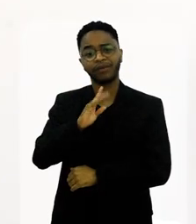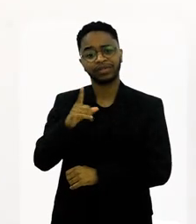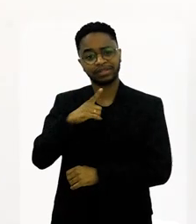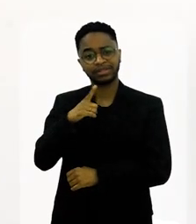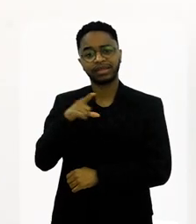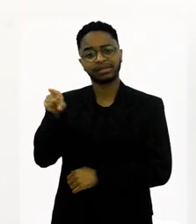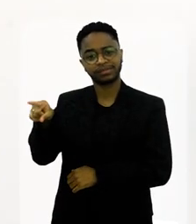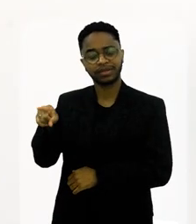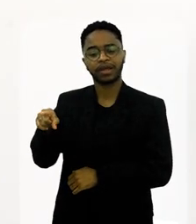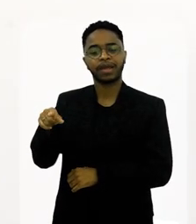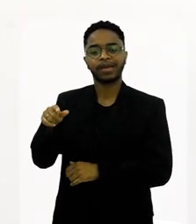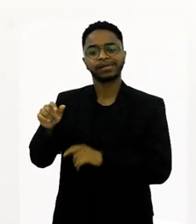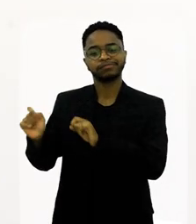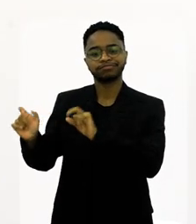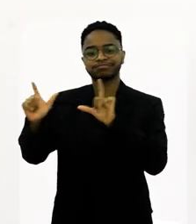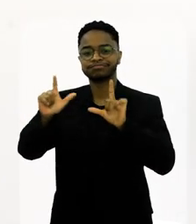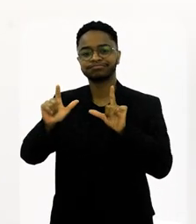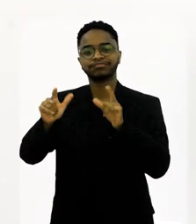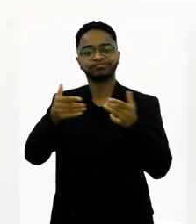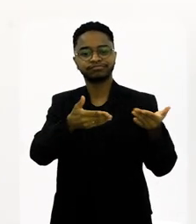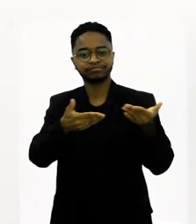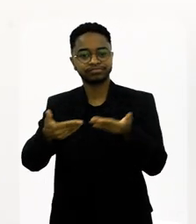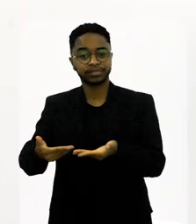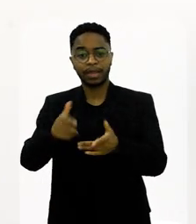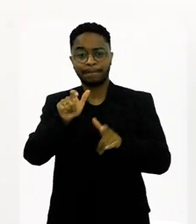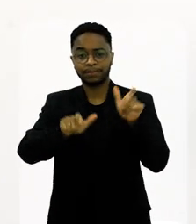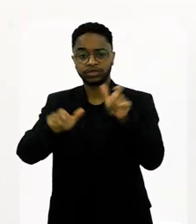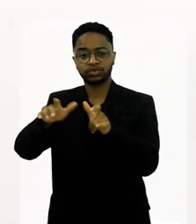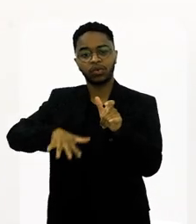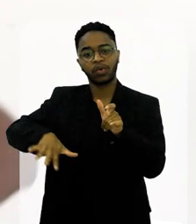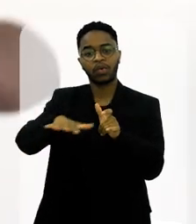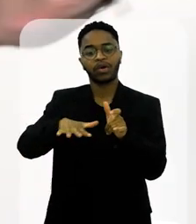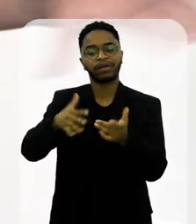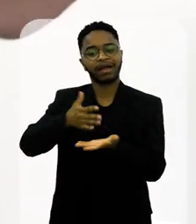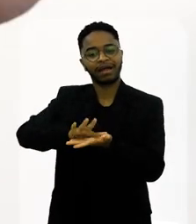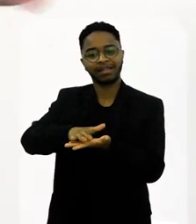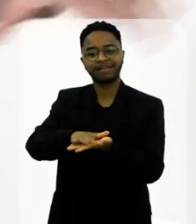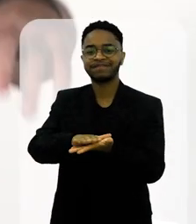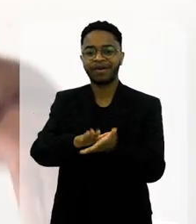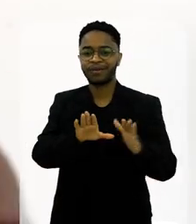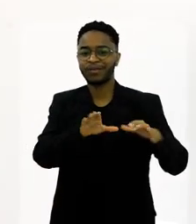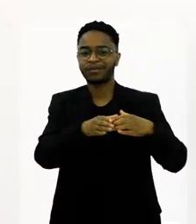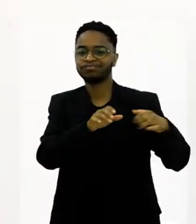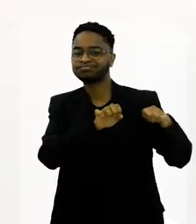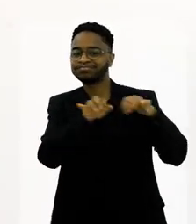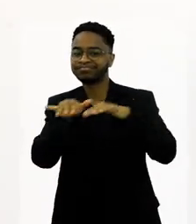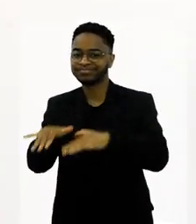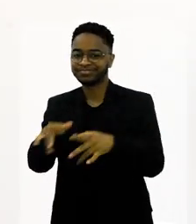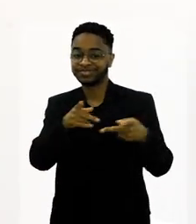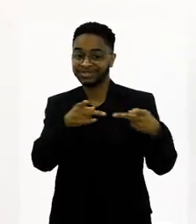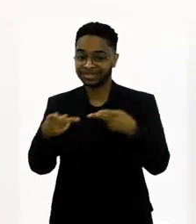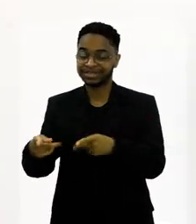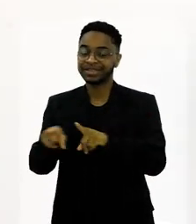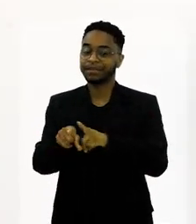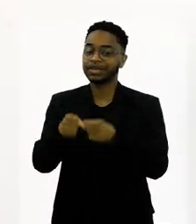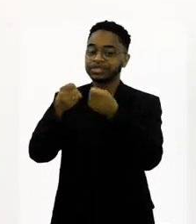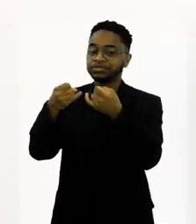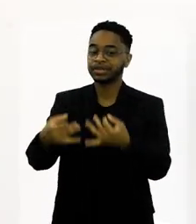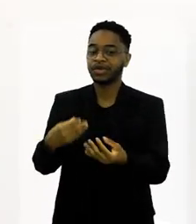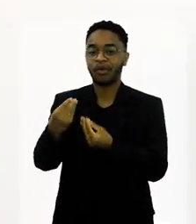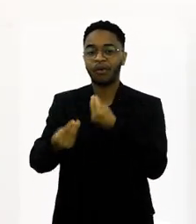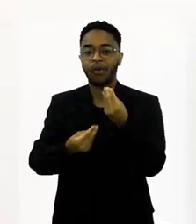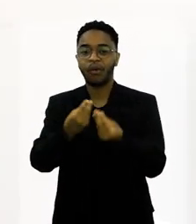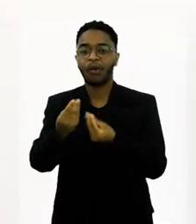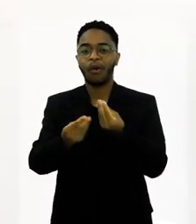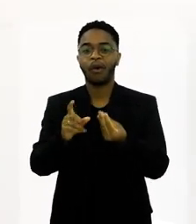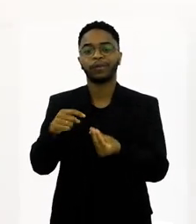bacana, muito bom ter o programa aqui recebendo a turma do Carnaval. Nossa turma, né? Recebendo a nossa turma do Carnaval e para a gente falar